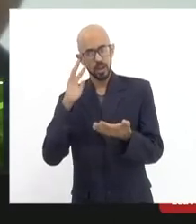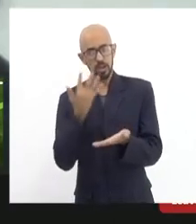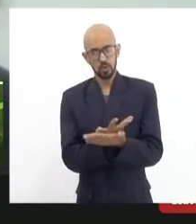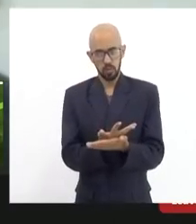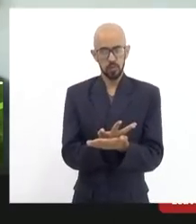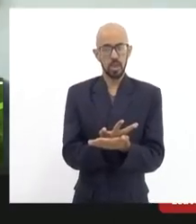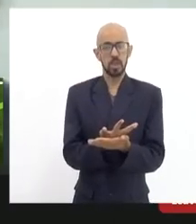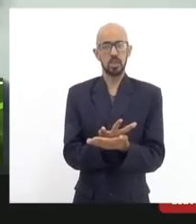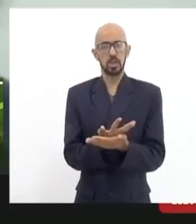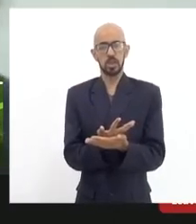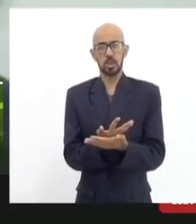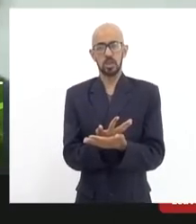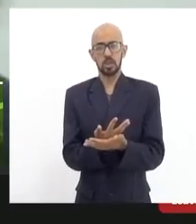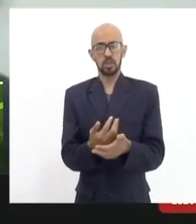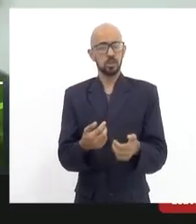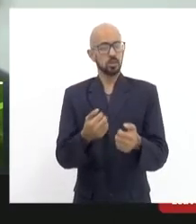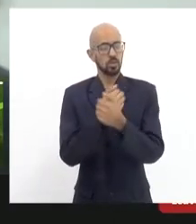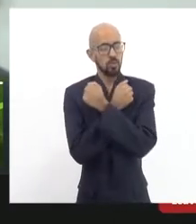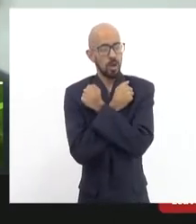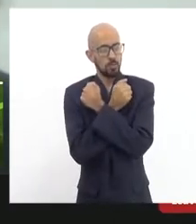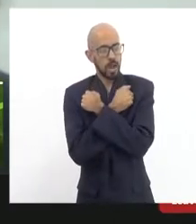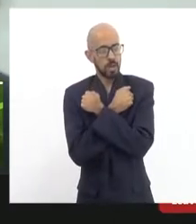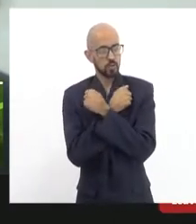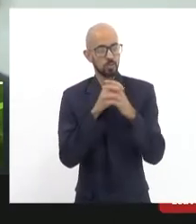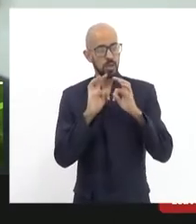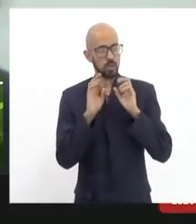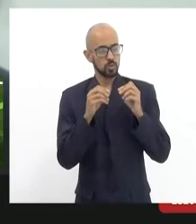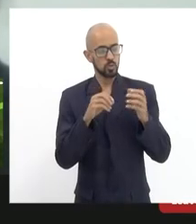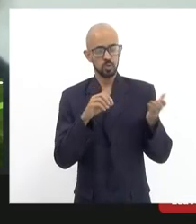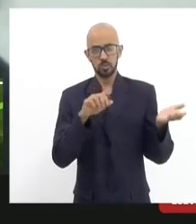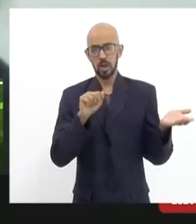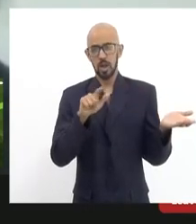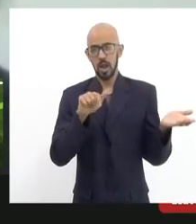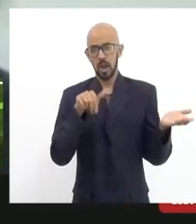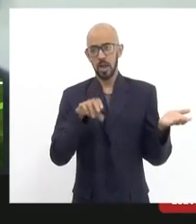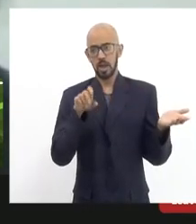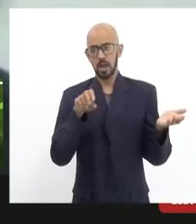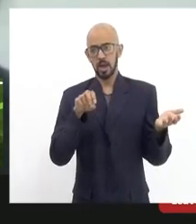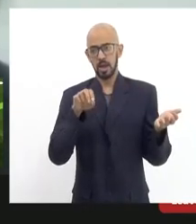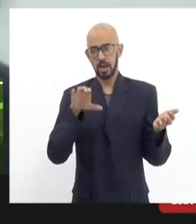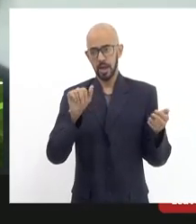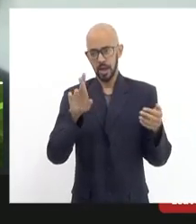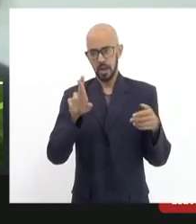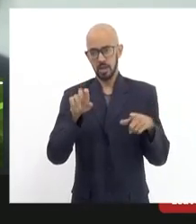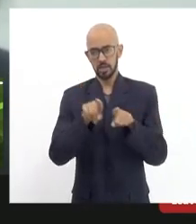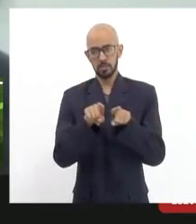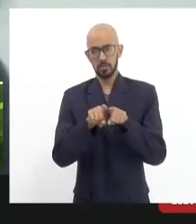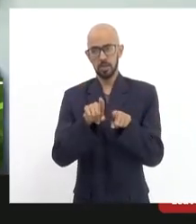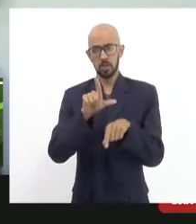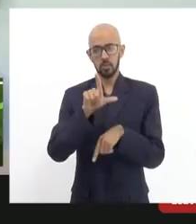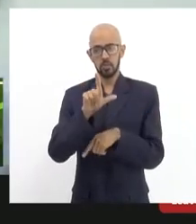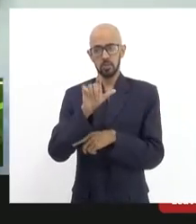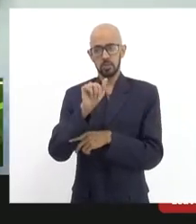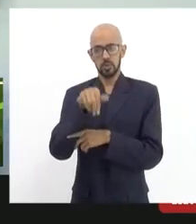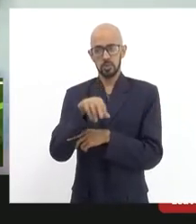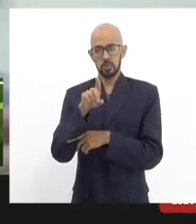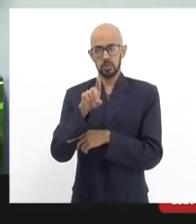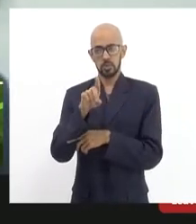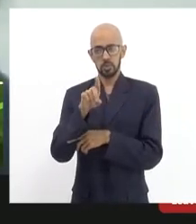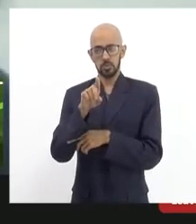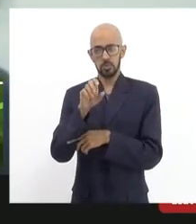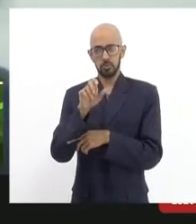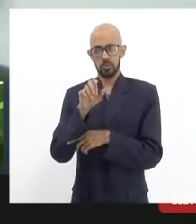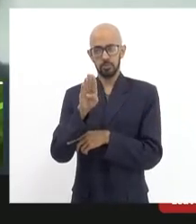parlamentares deixo o meu abraço ao Chico Alencar ao Lindbergh que chegaram depois dizer que estou dentro